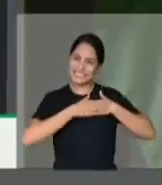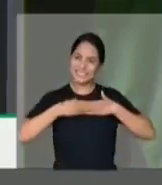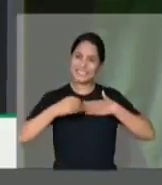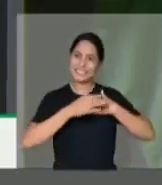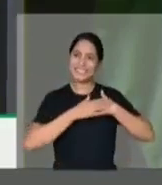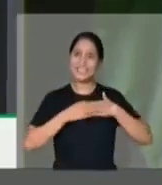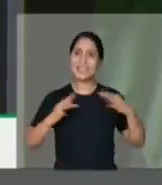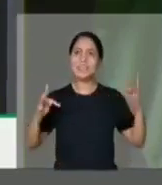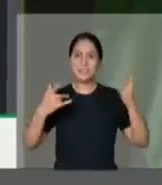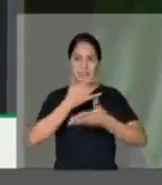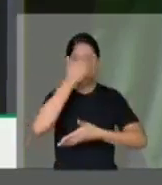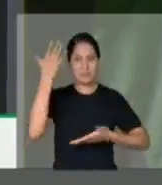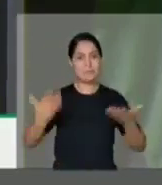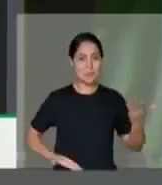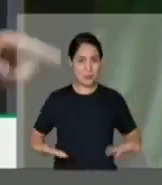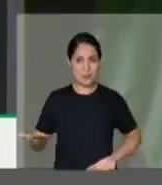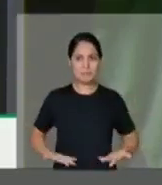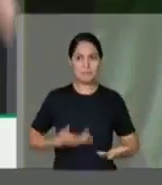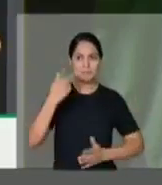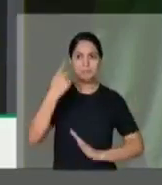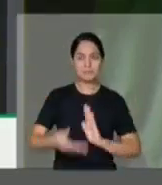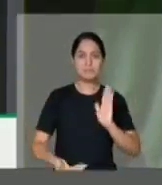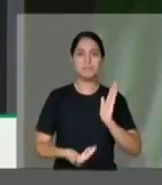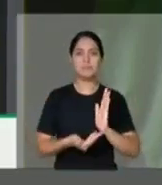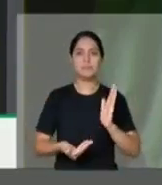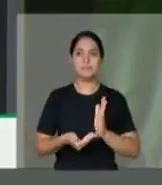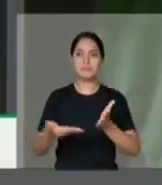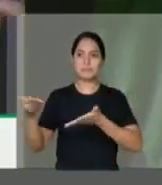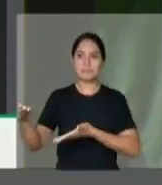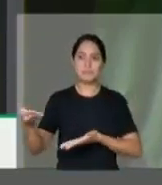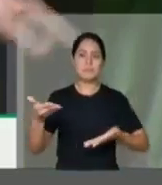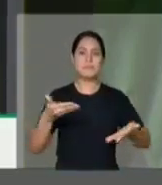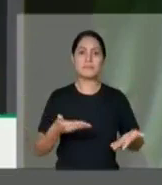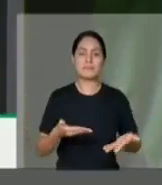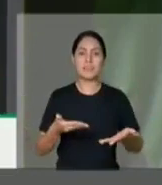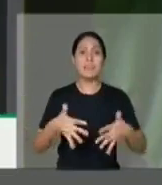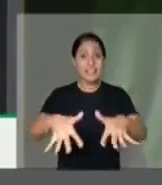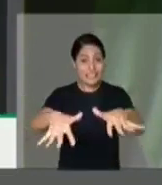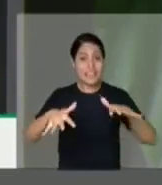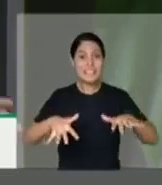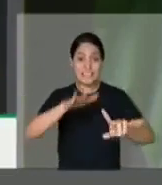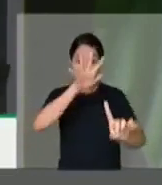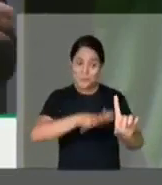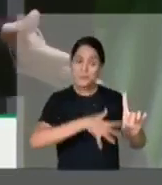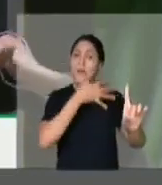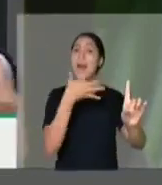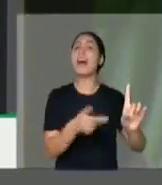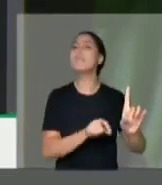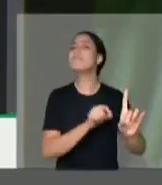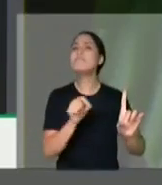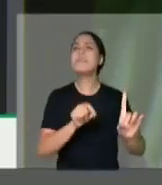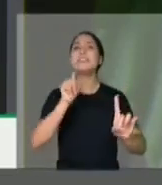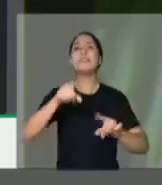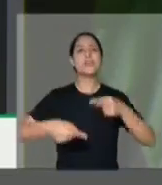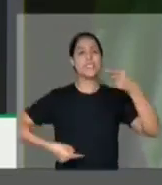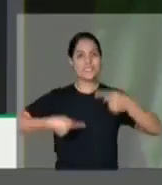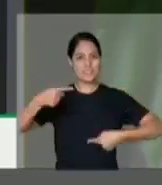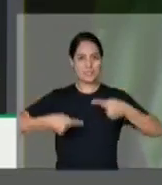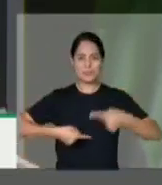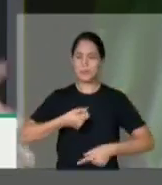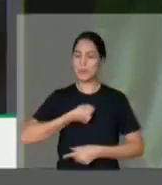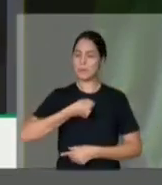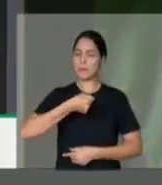colaboradores desta casa aqui hoje nos recebeu na sessão solene, num discurso que fiz,